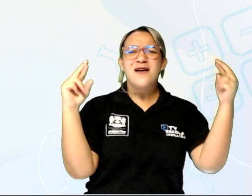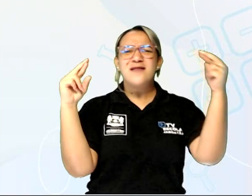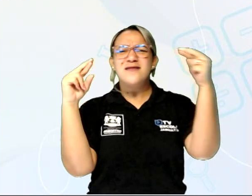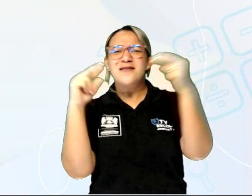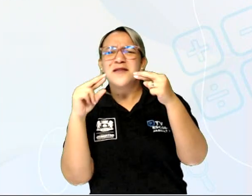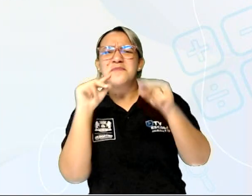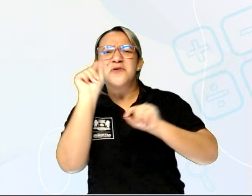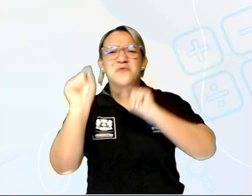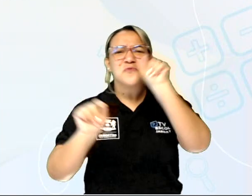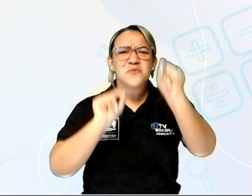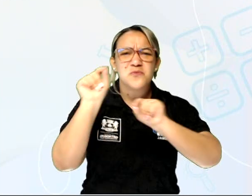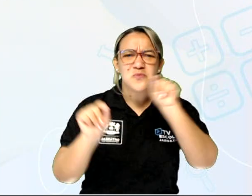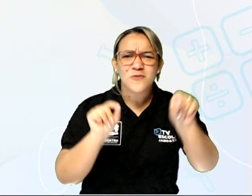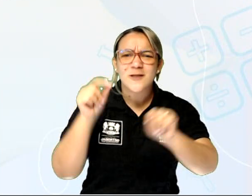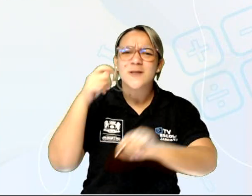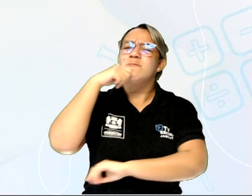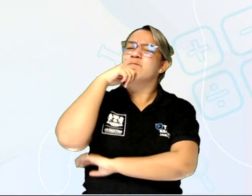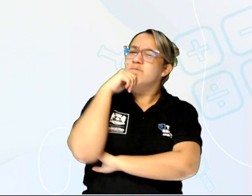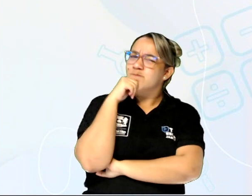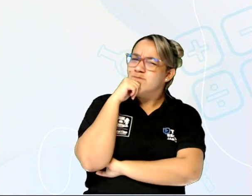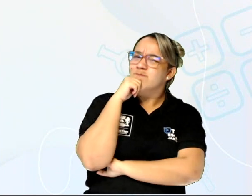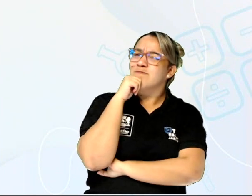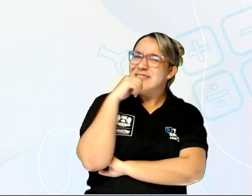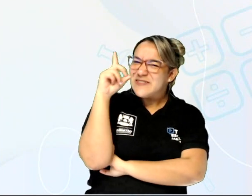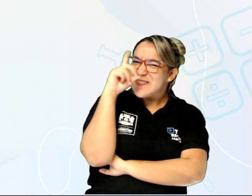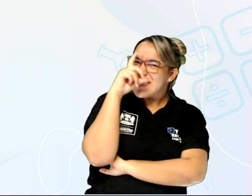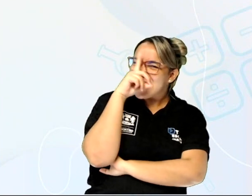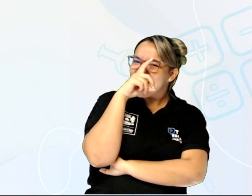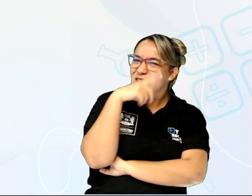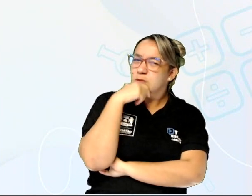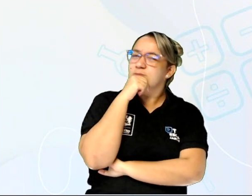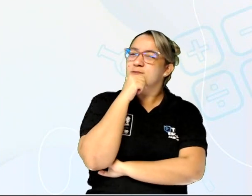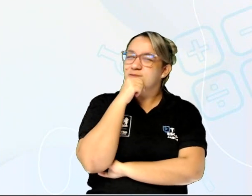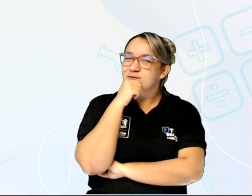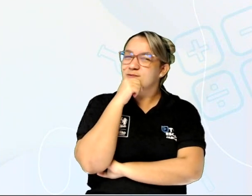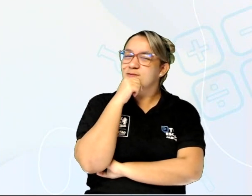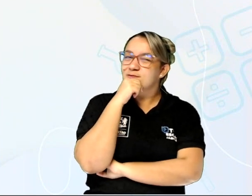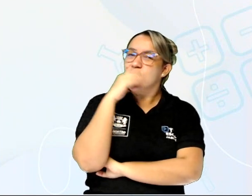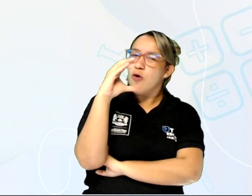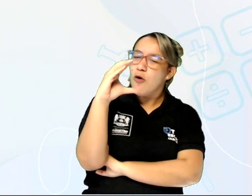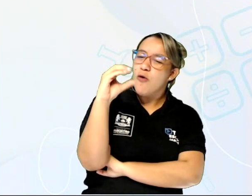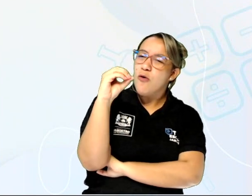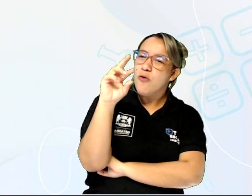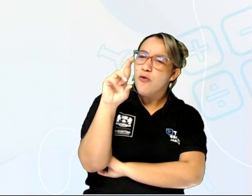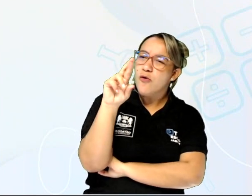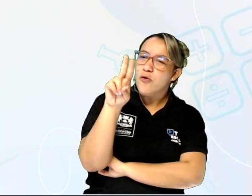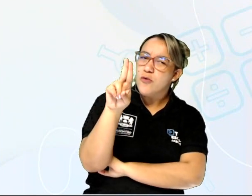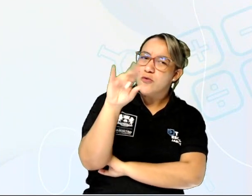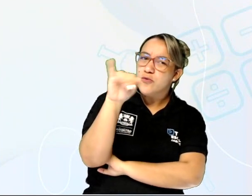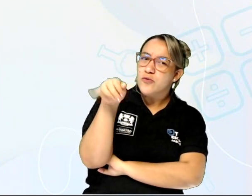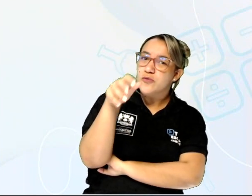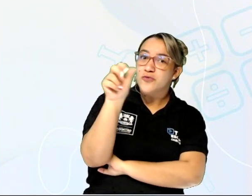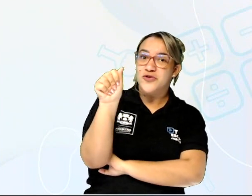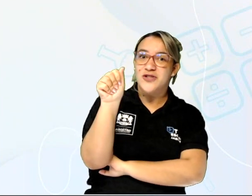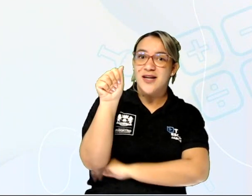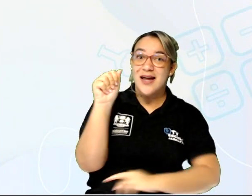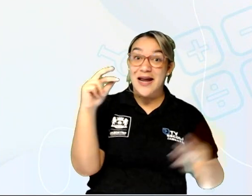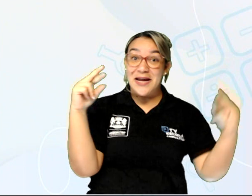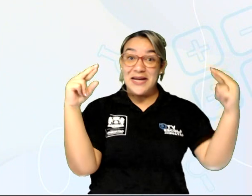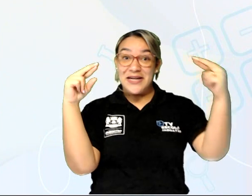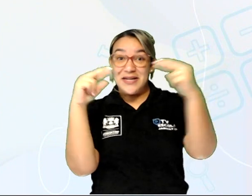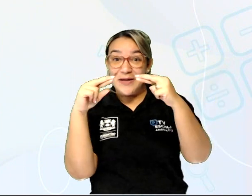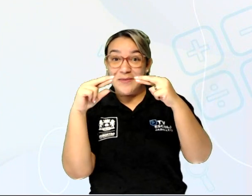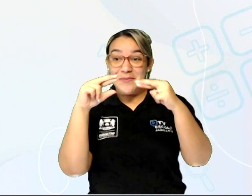com o quê? É mais difícil essa, né? Vamos lá. Coruja rima com suja